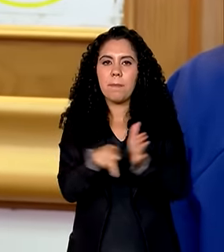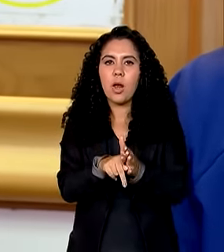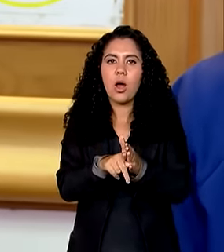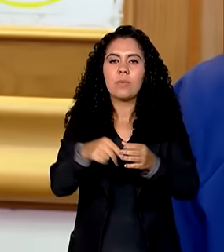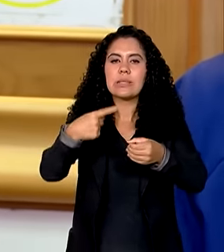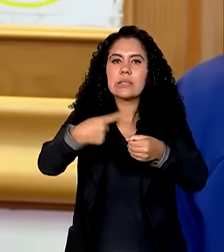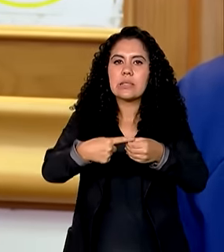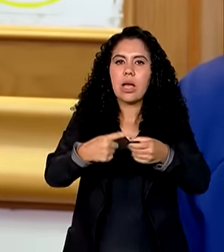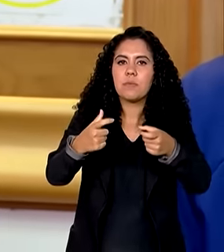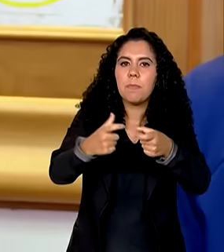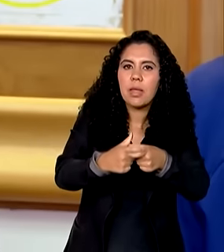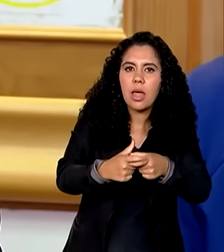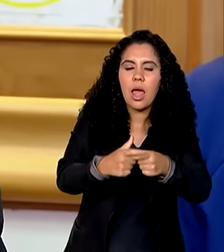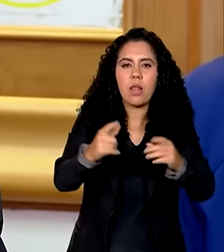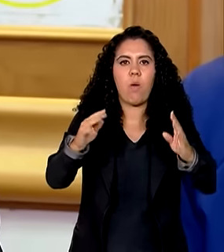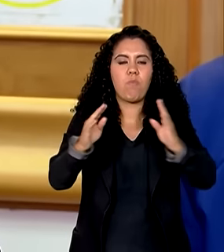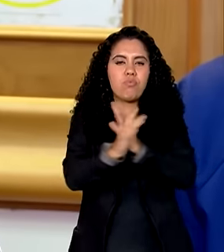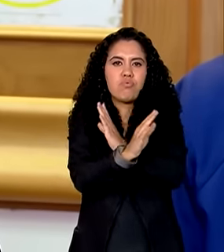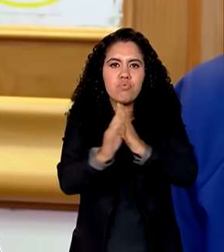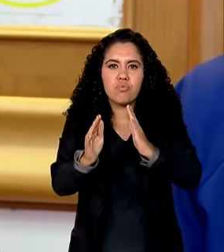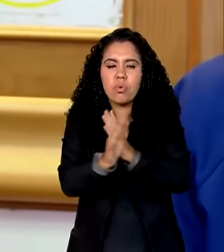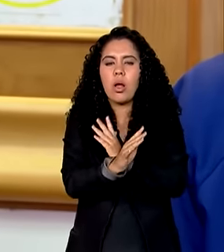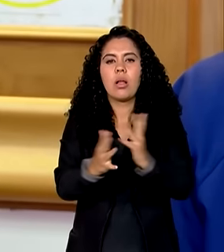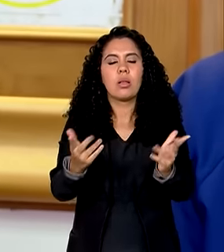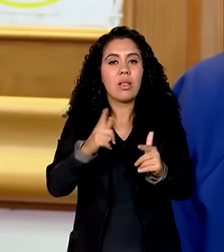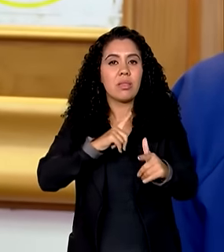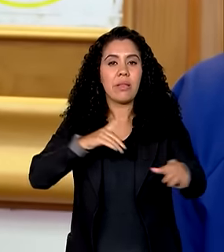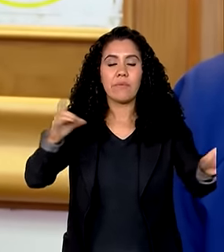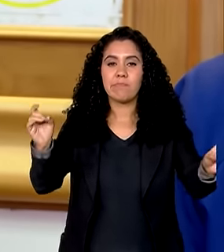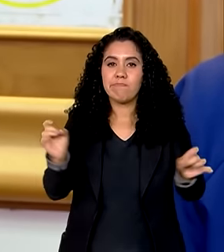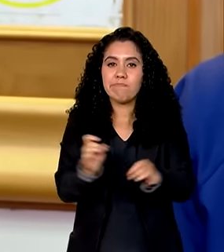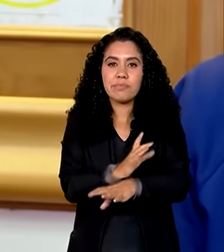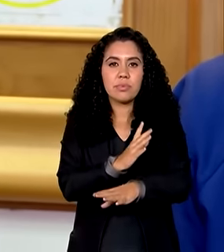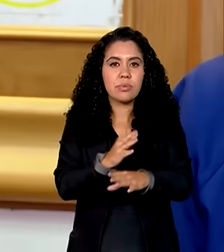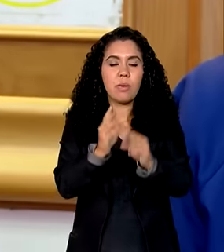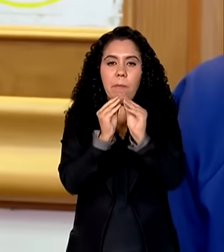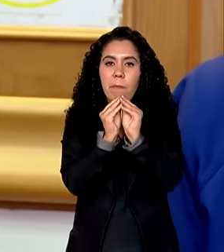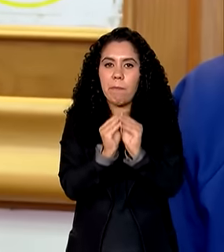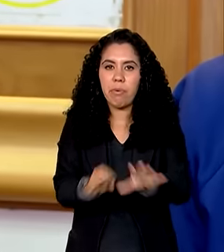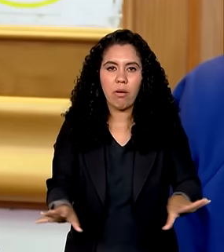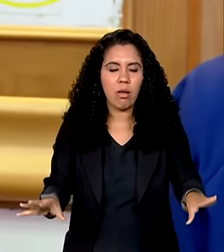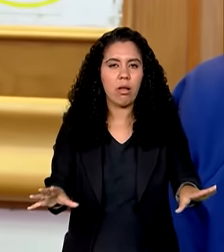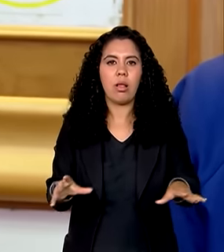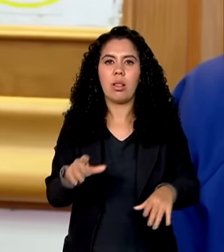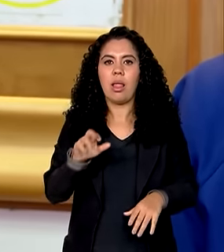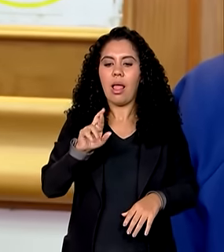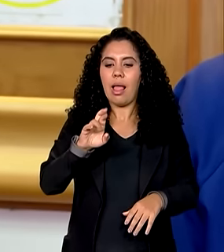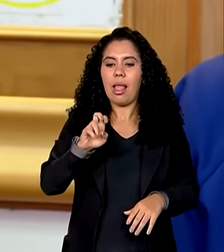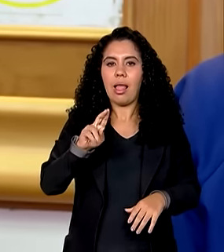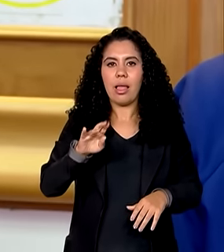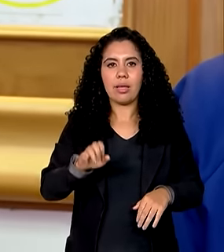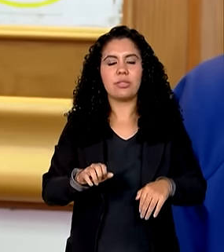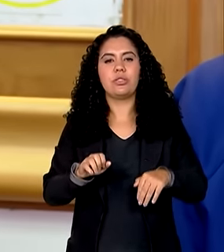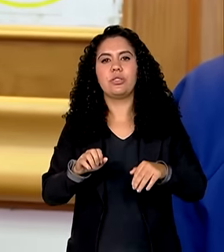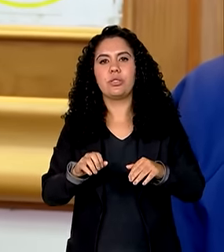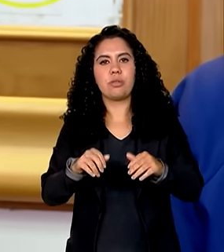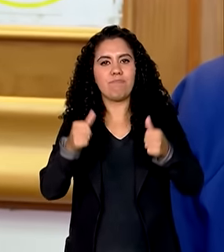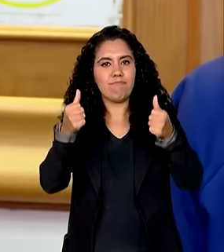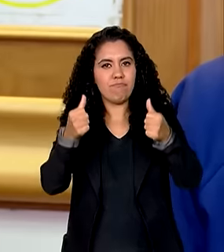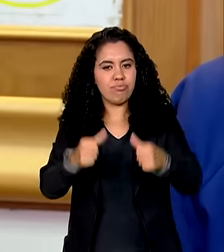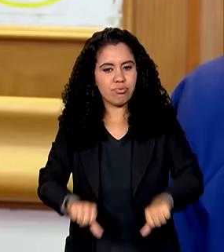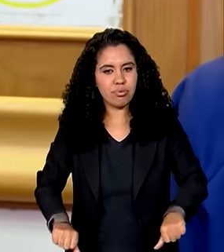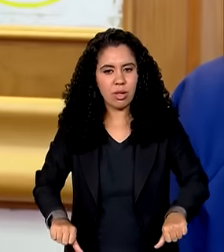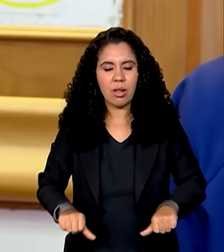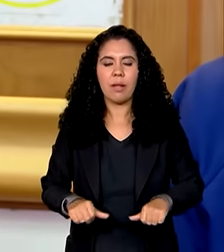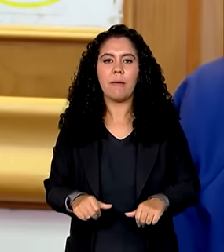pequenas alguns deles foram totalmente atingidos ou seja toda sua rede foi por água abaixo